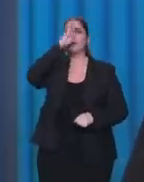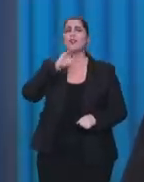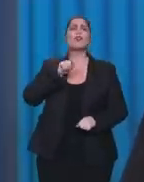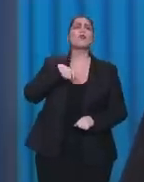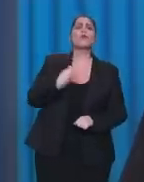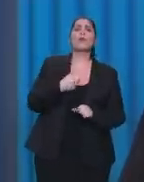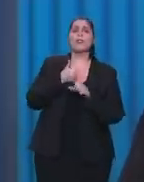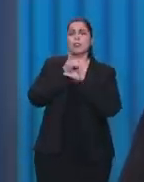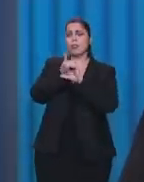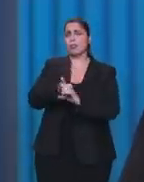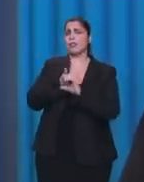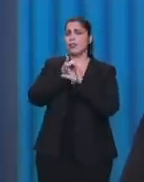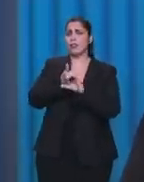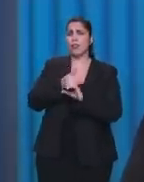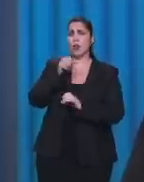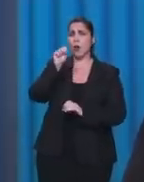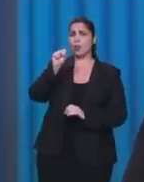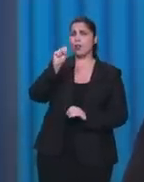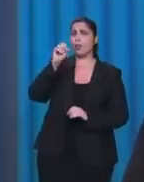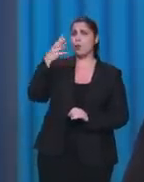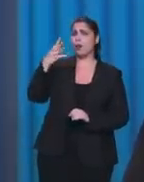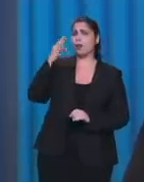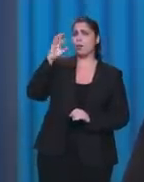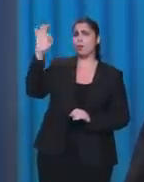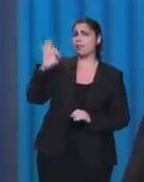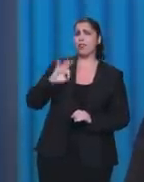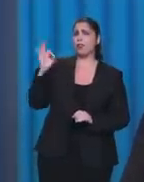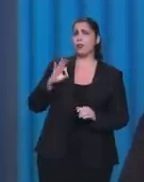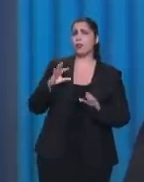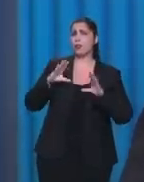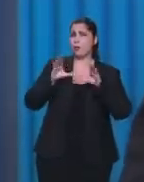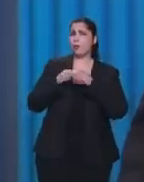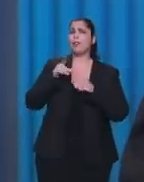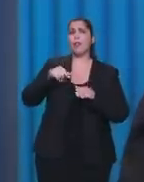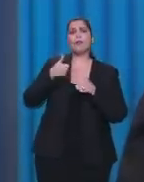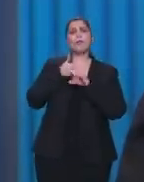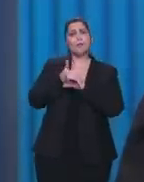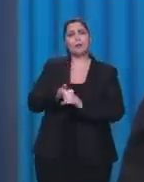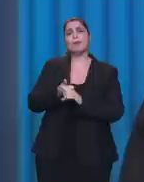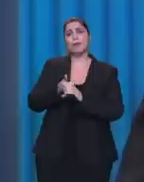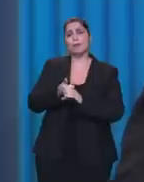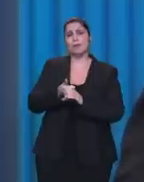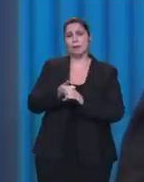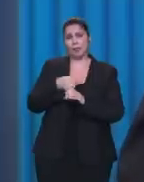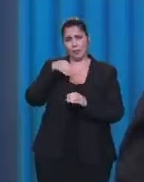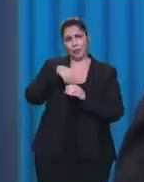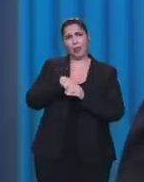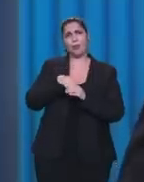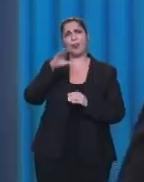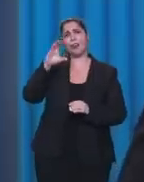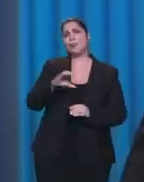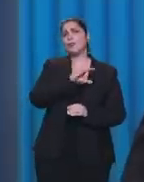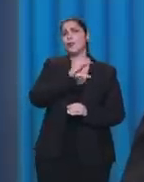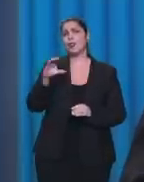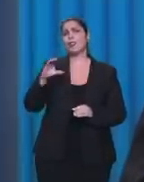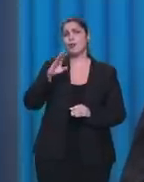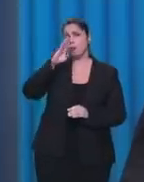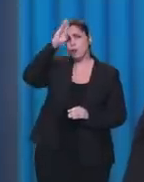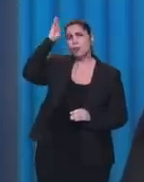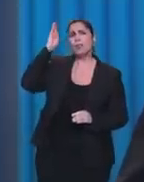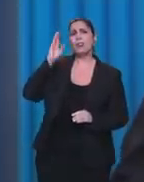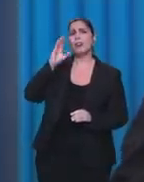de 84% de uma população cristã entre católicos romanos, católicos evangélicos,